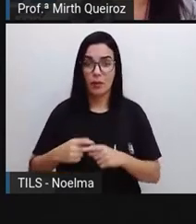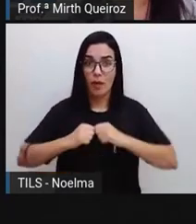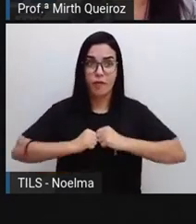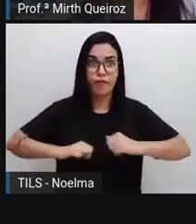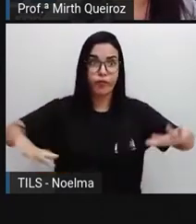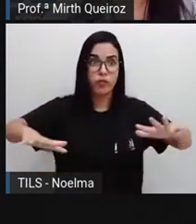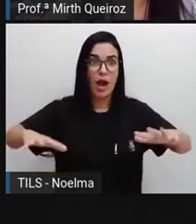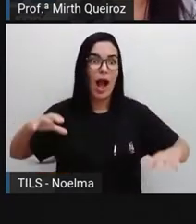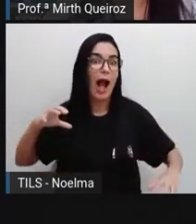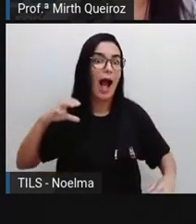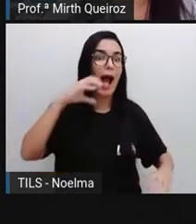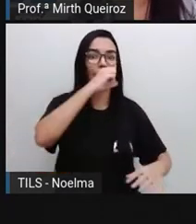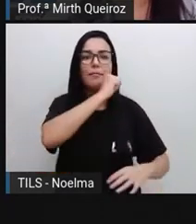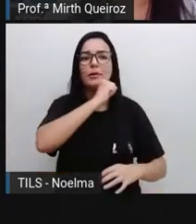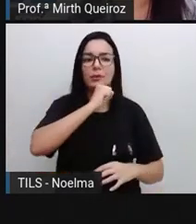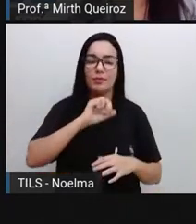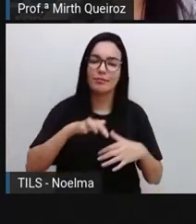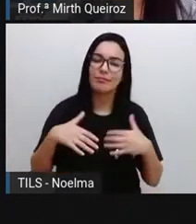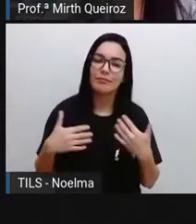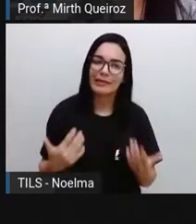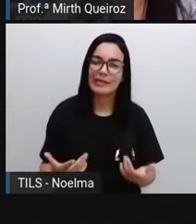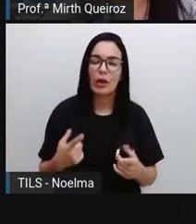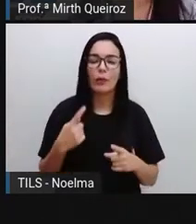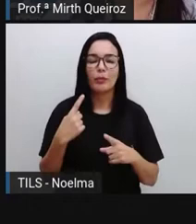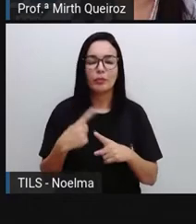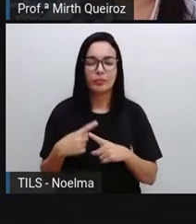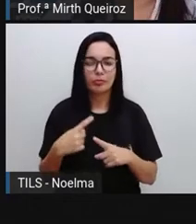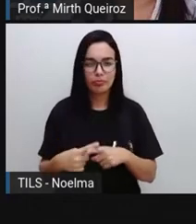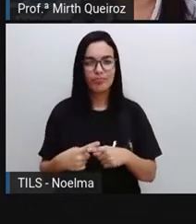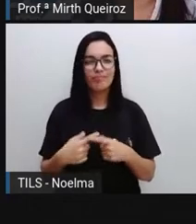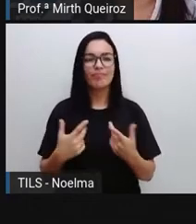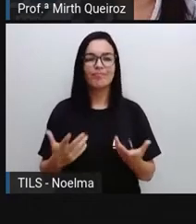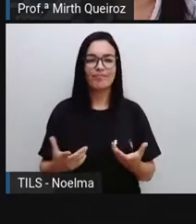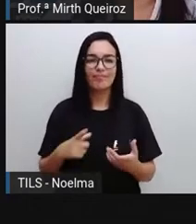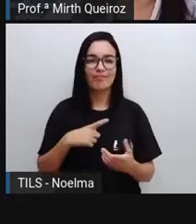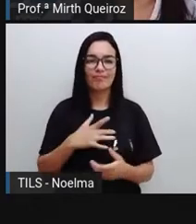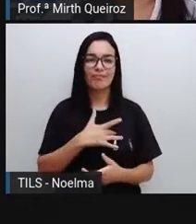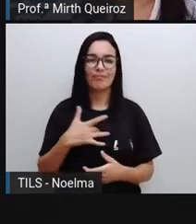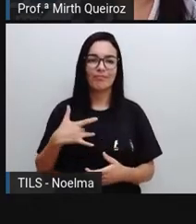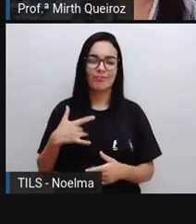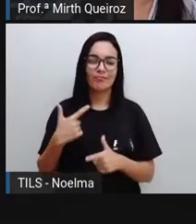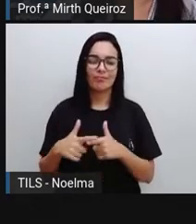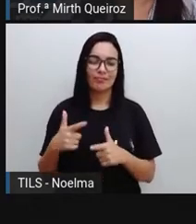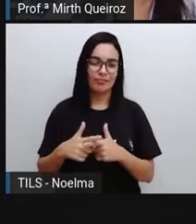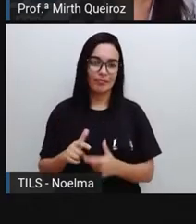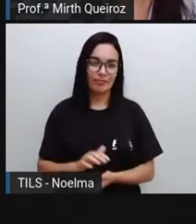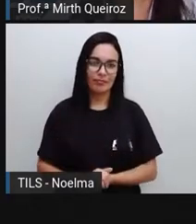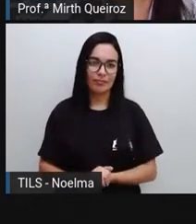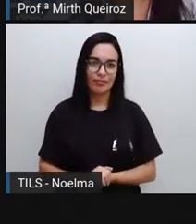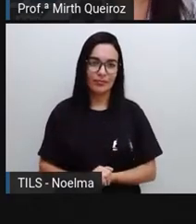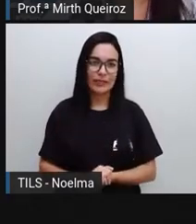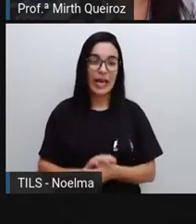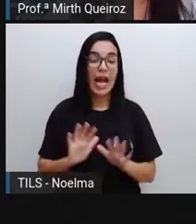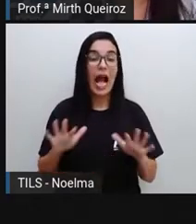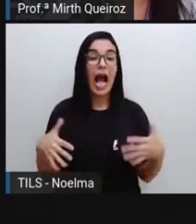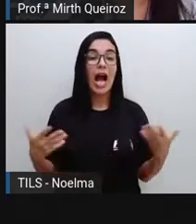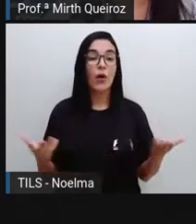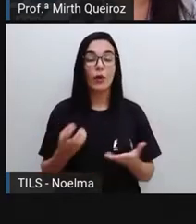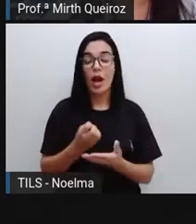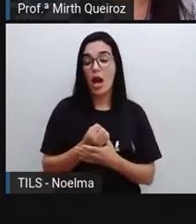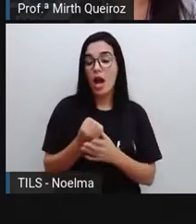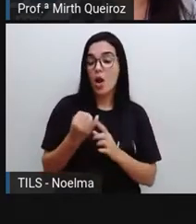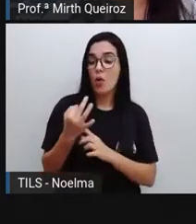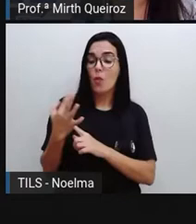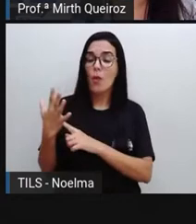alastrar de tal forma aí que poderia, que comprometeu até mesmo o sistema de saúde, certo? E quais são as formas